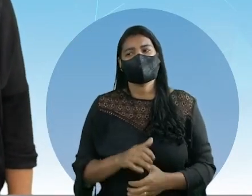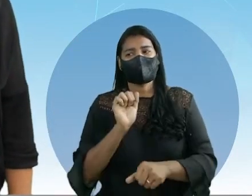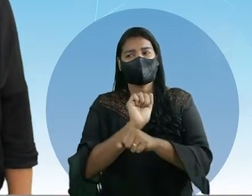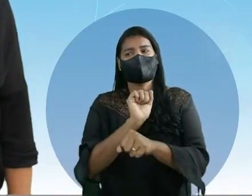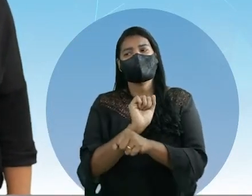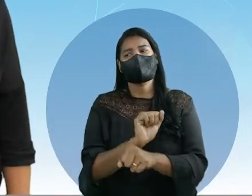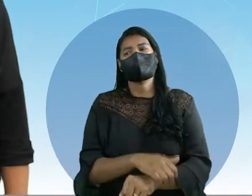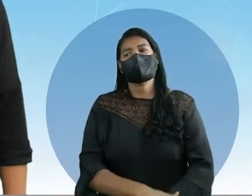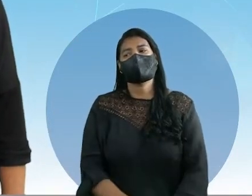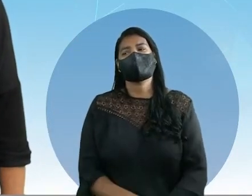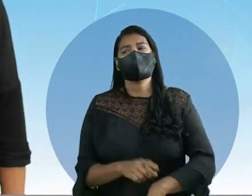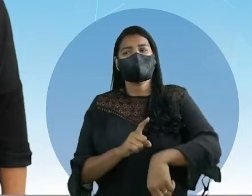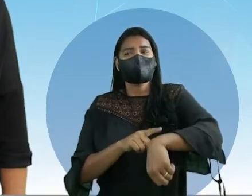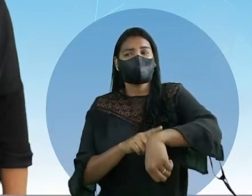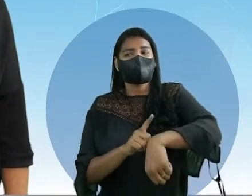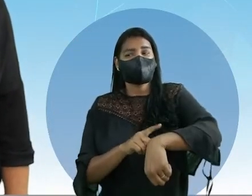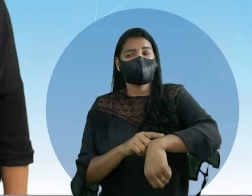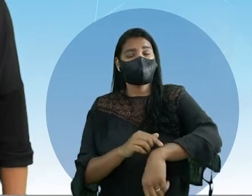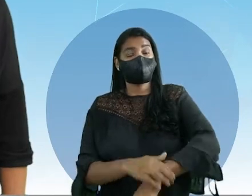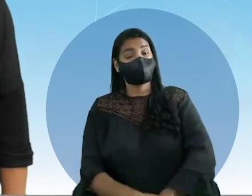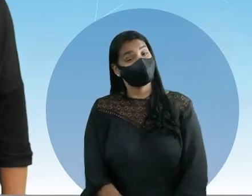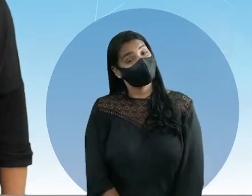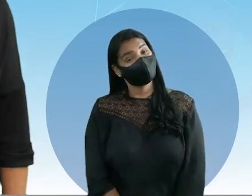espero, temos tempinho.